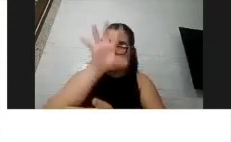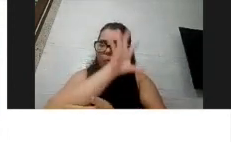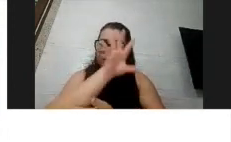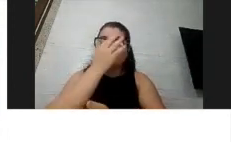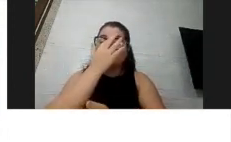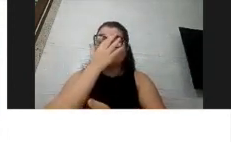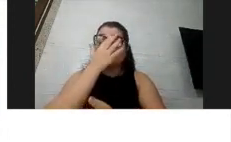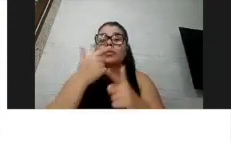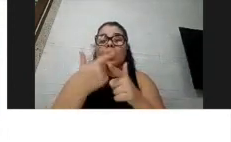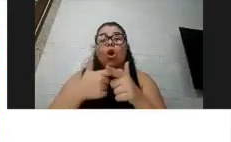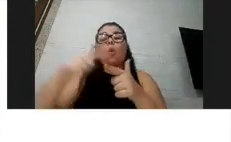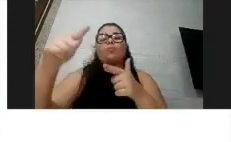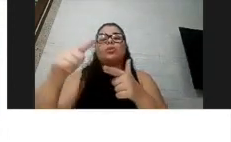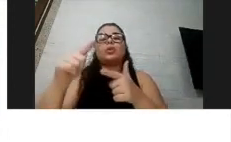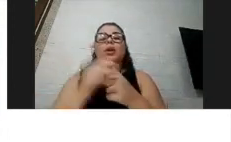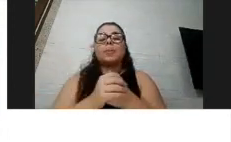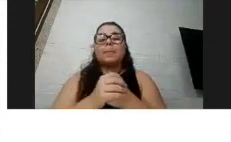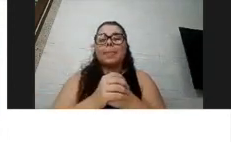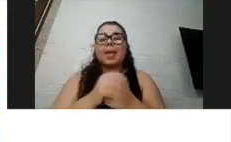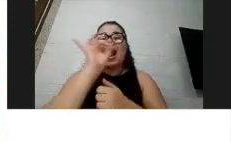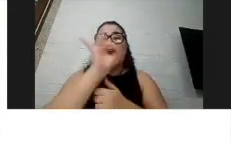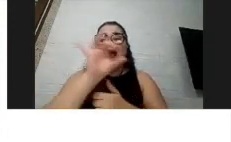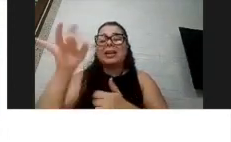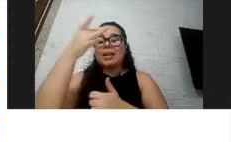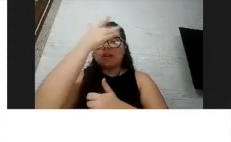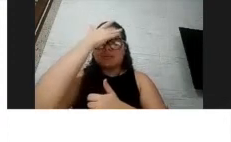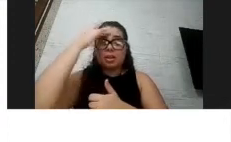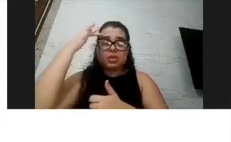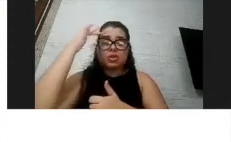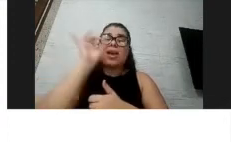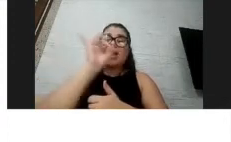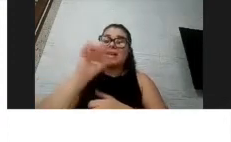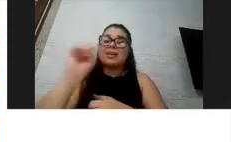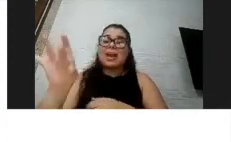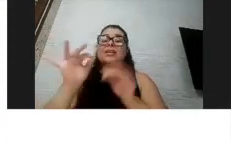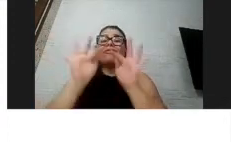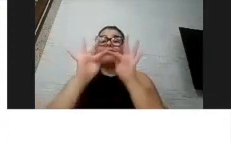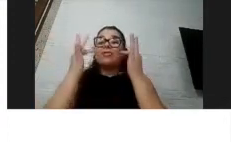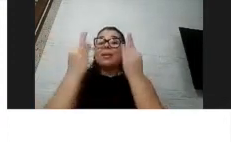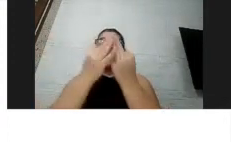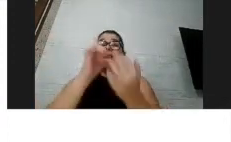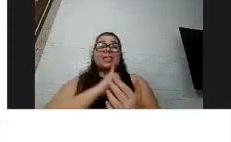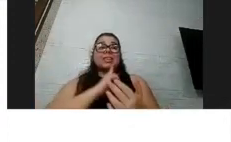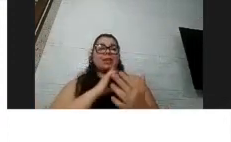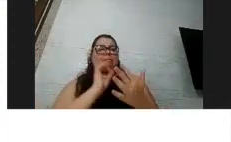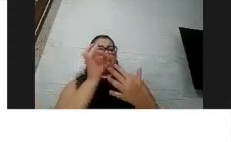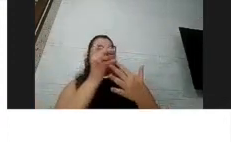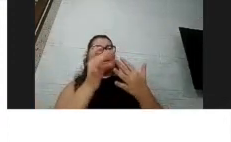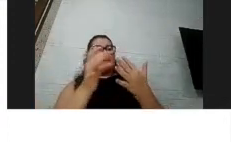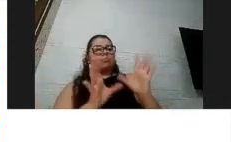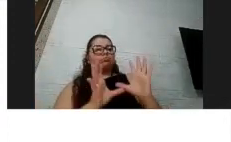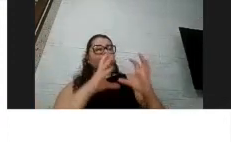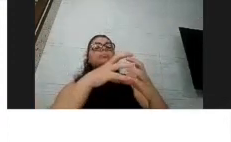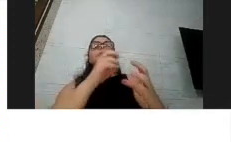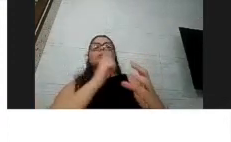coisa também é que cada pessoa e cada família tem as suas especificidades, então a gente também tem que levar em